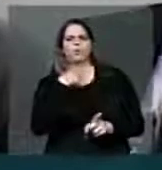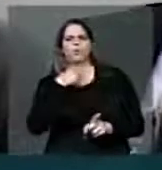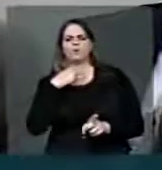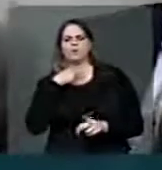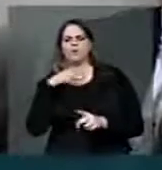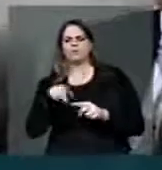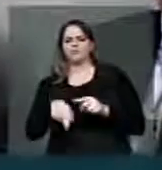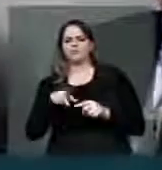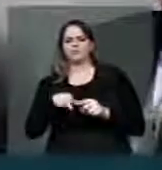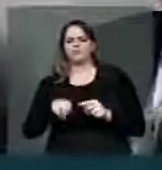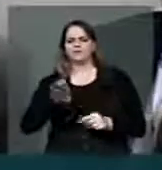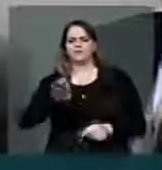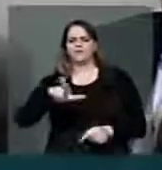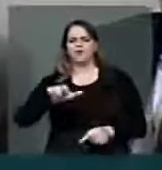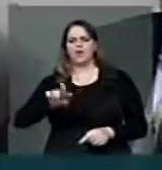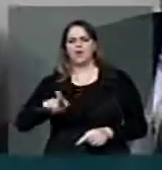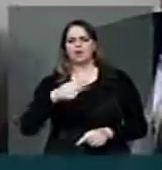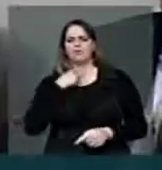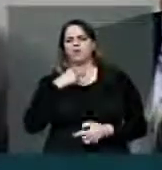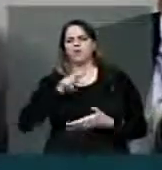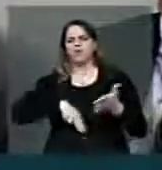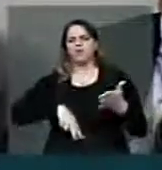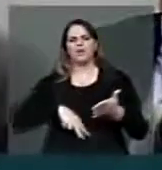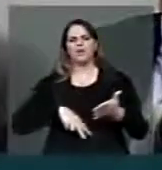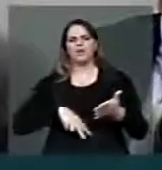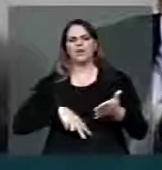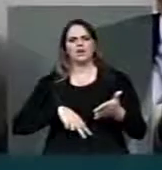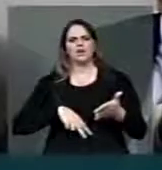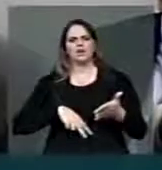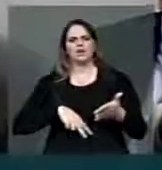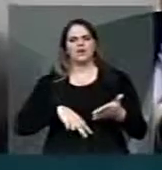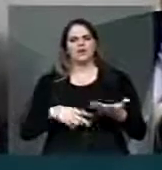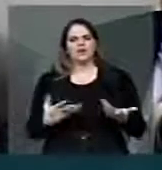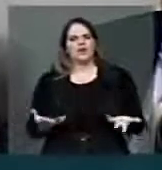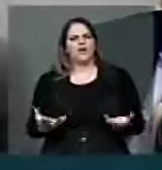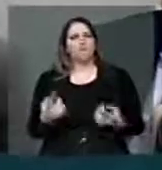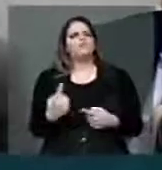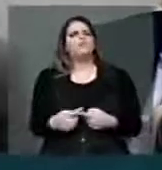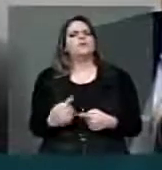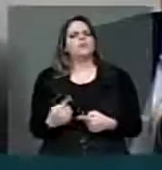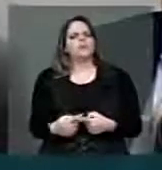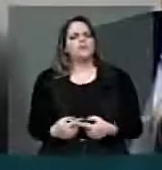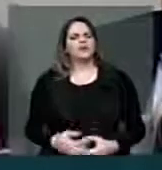não ler o blog que quer? Mas não usar voz sobre IP? Por quê?